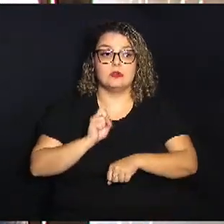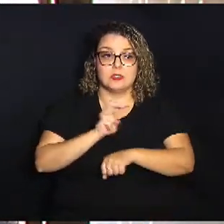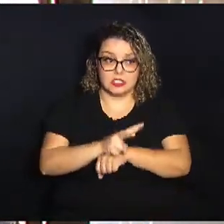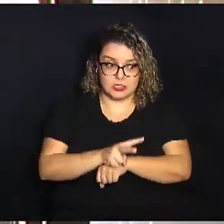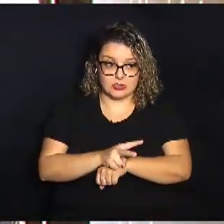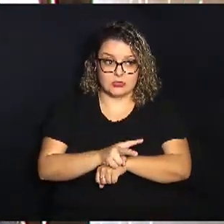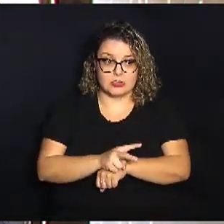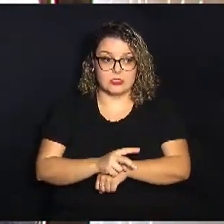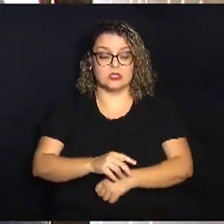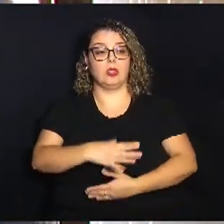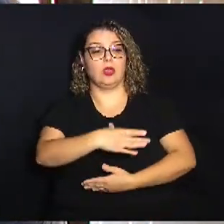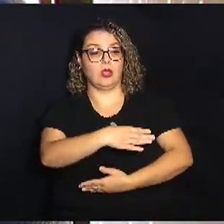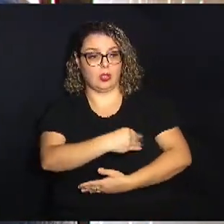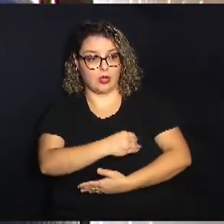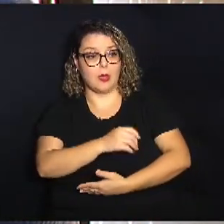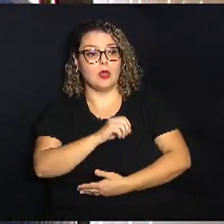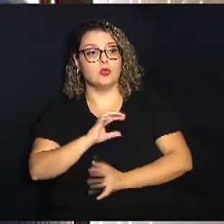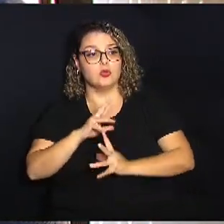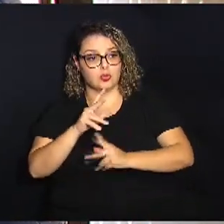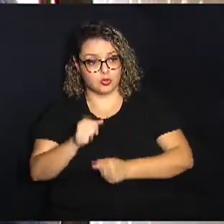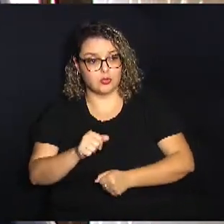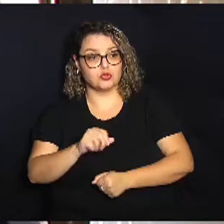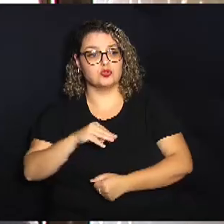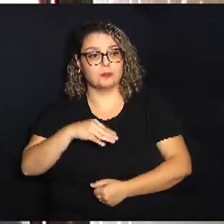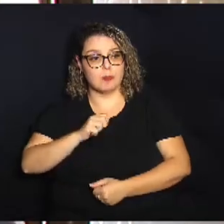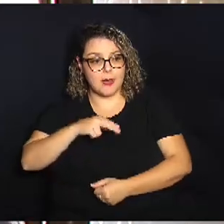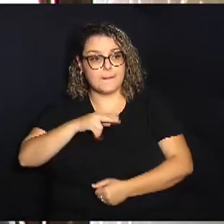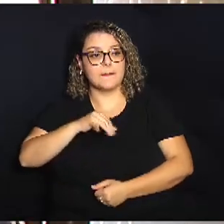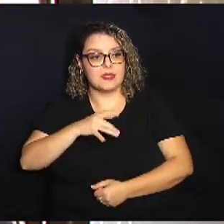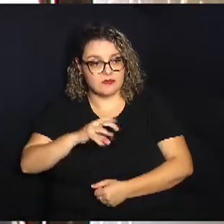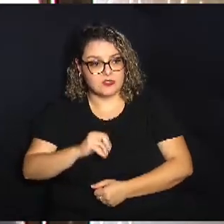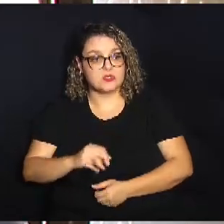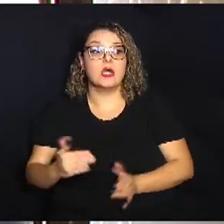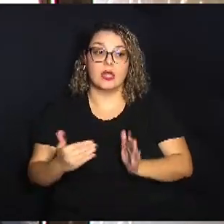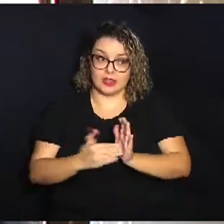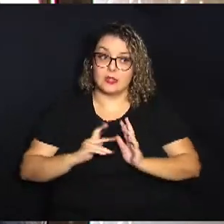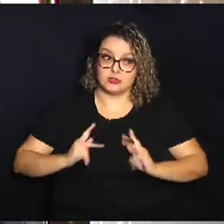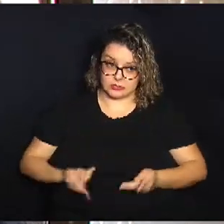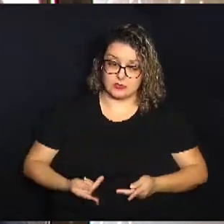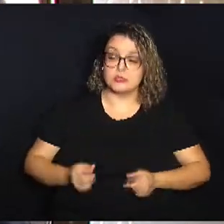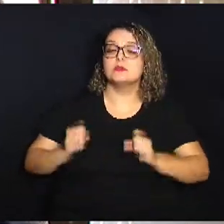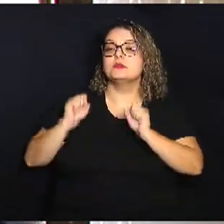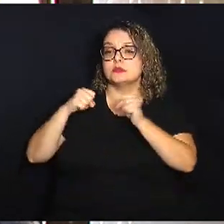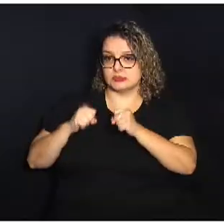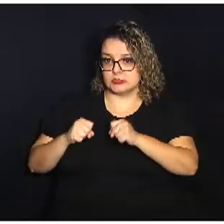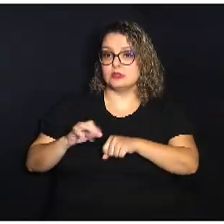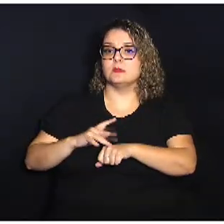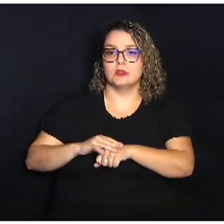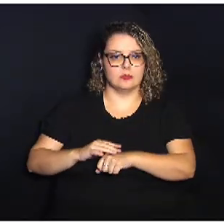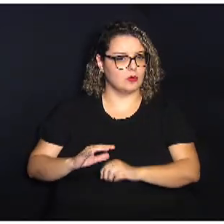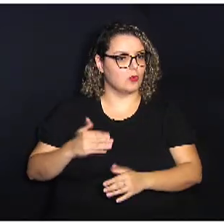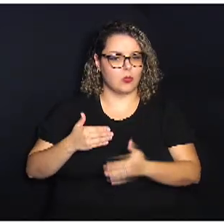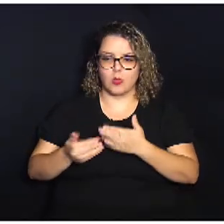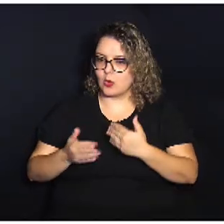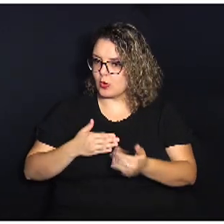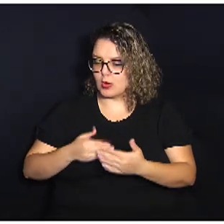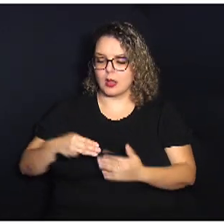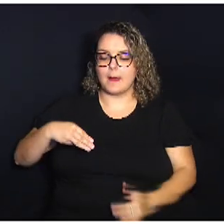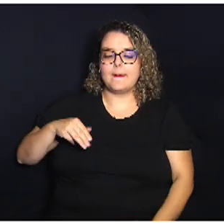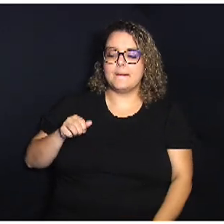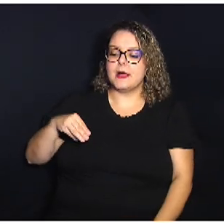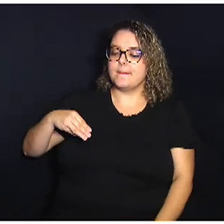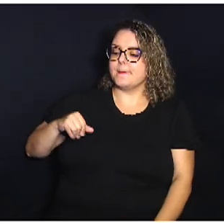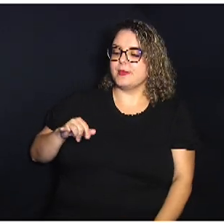mamíferos, incluindo seres humanos, né, Bruno? Sim, a raiva é uma doença que pode acometer qualquer mamífero, né?